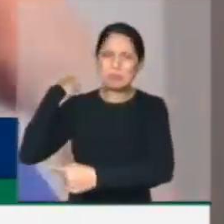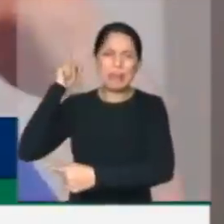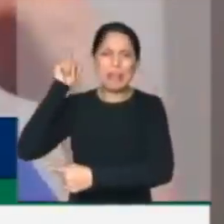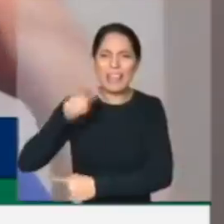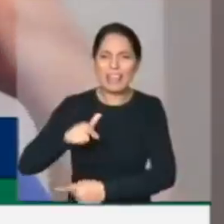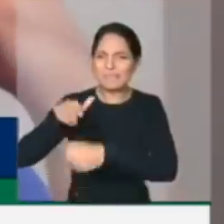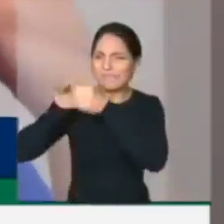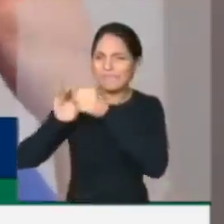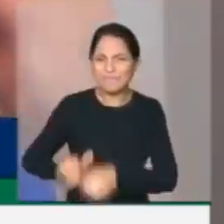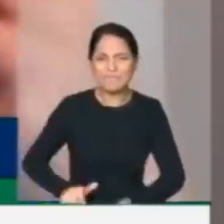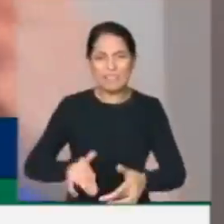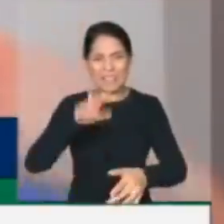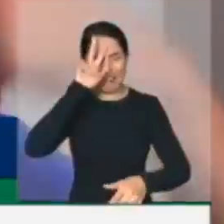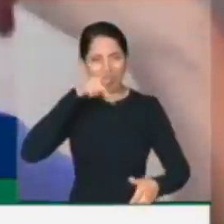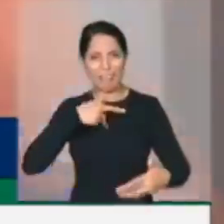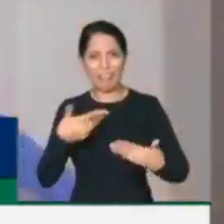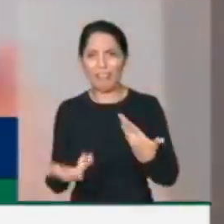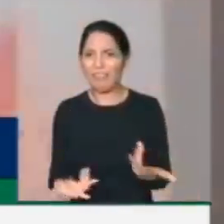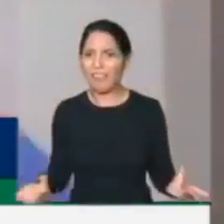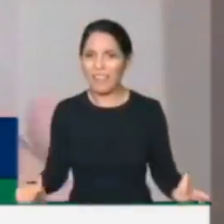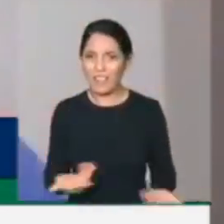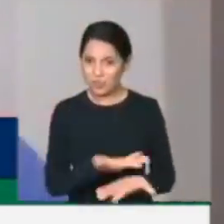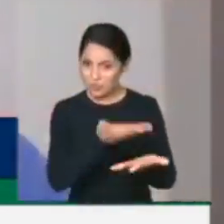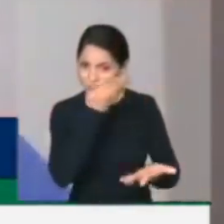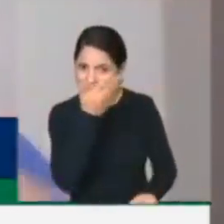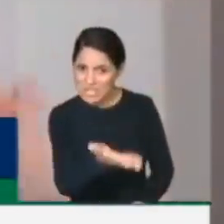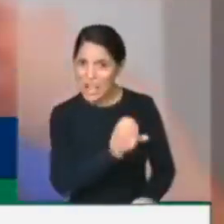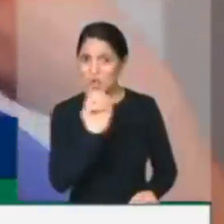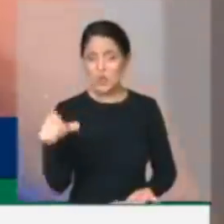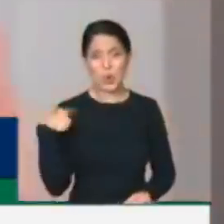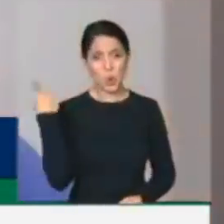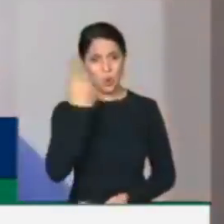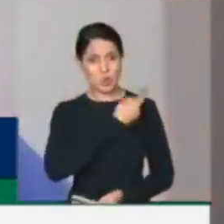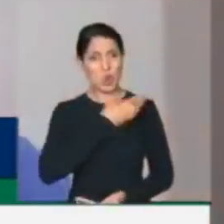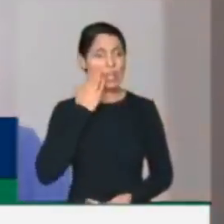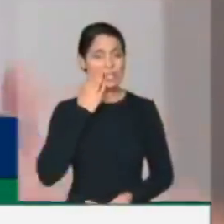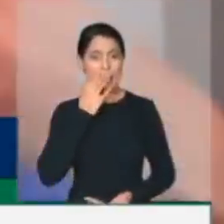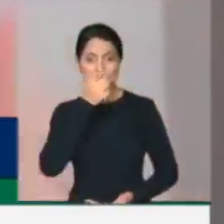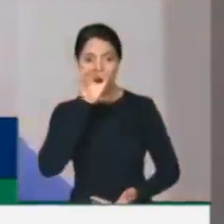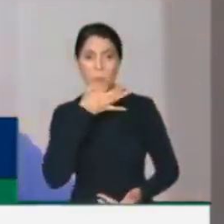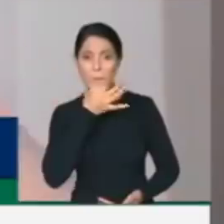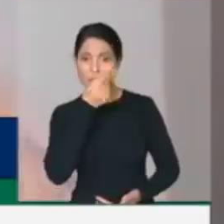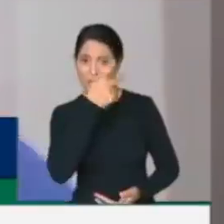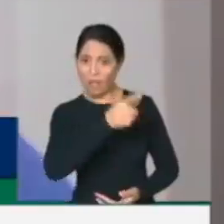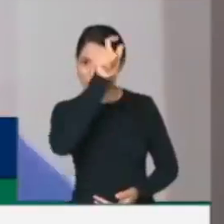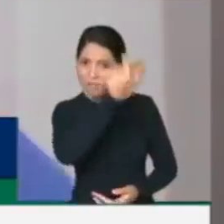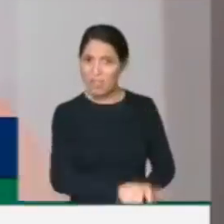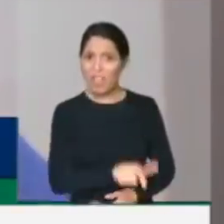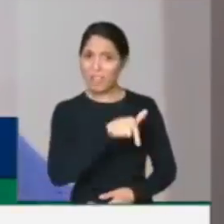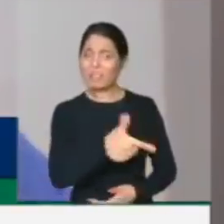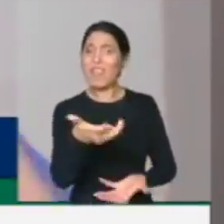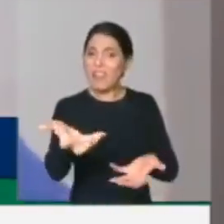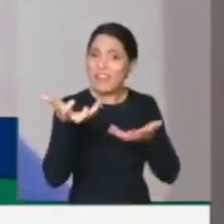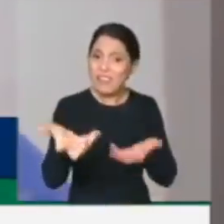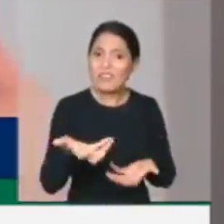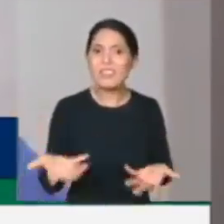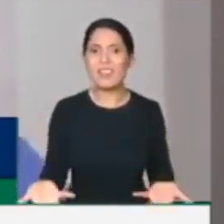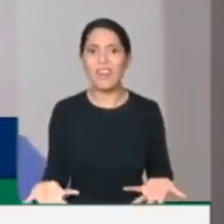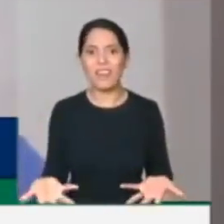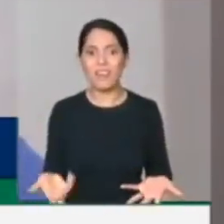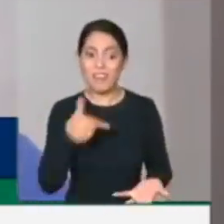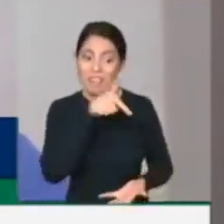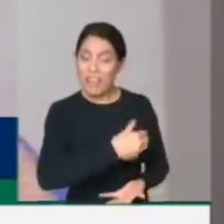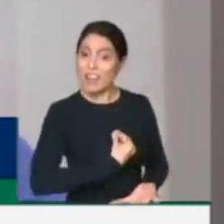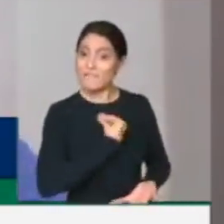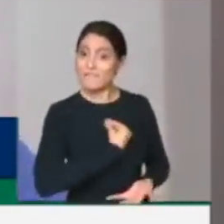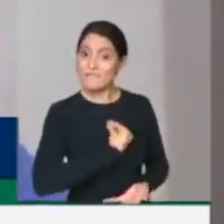babá, de acreditar que vocês, ou que nós, aqui, parlamentares, sabemos o que é melhor para o trabalhador do que ele mesmo, do que o próprio trabalhador que